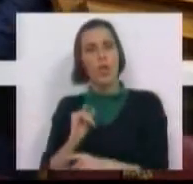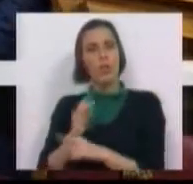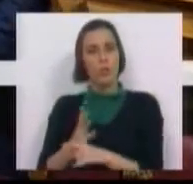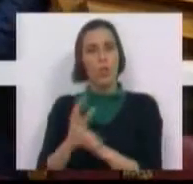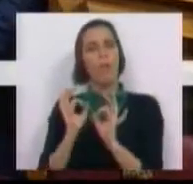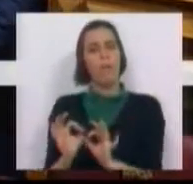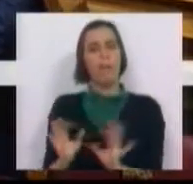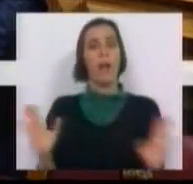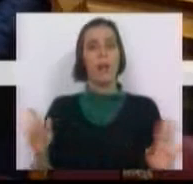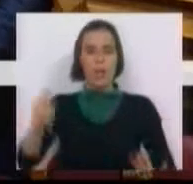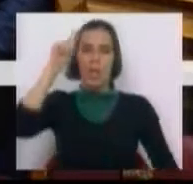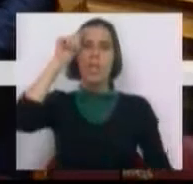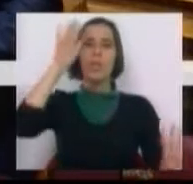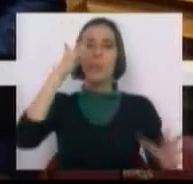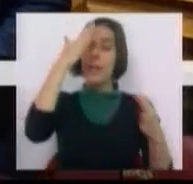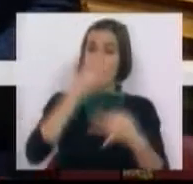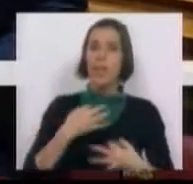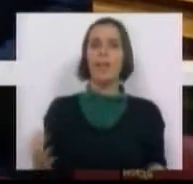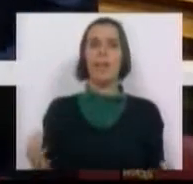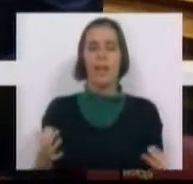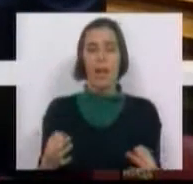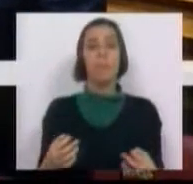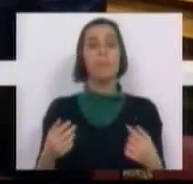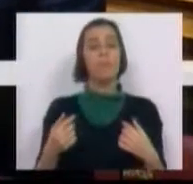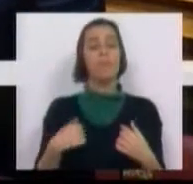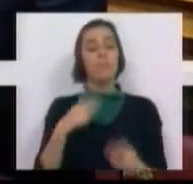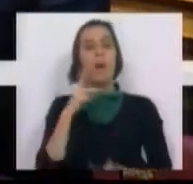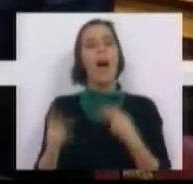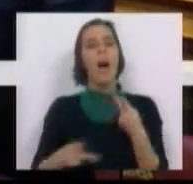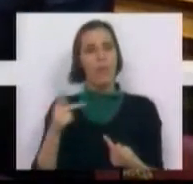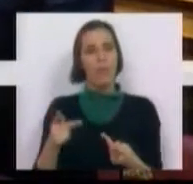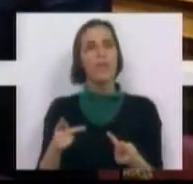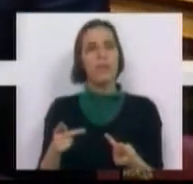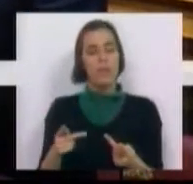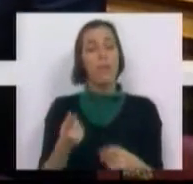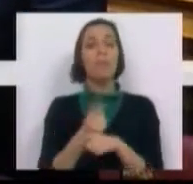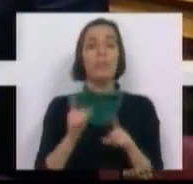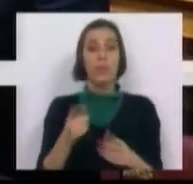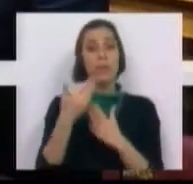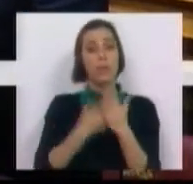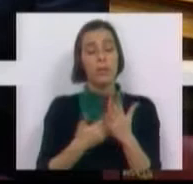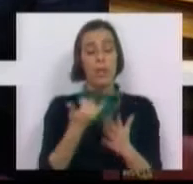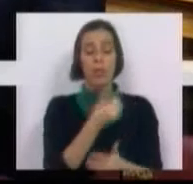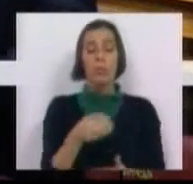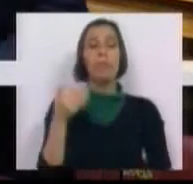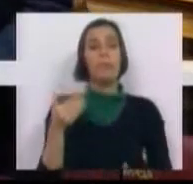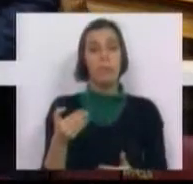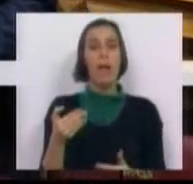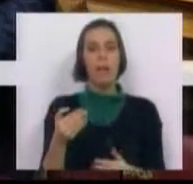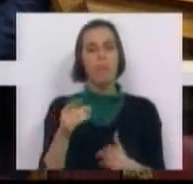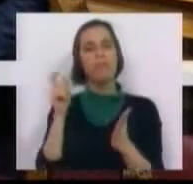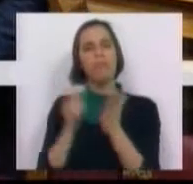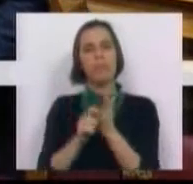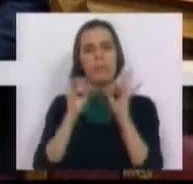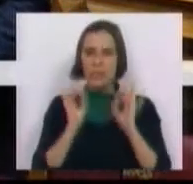tipo de trato, de respeito, de dignidade. Somos para a avaliação e, por isso mesmo, o Diploma 2007 punha